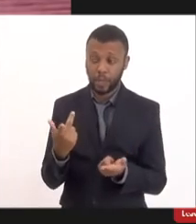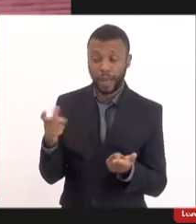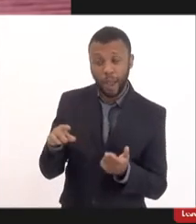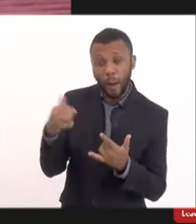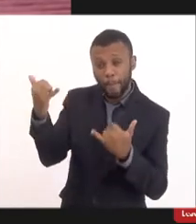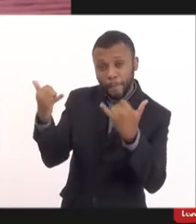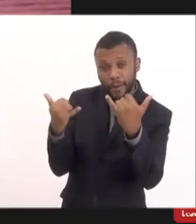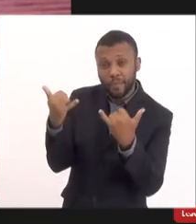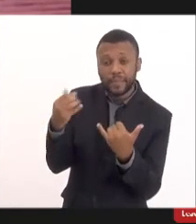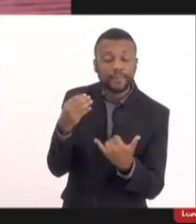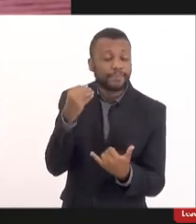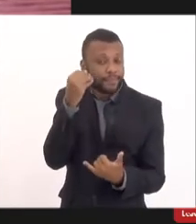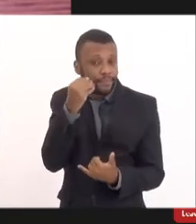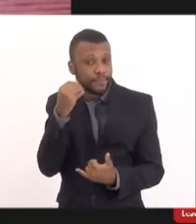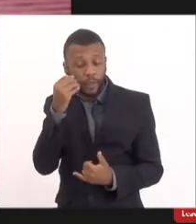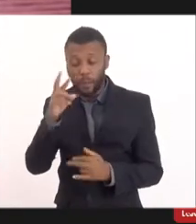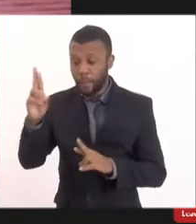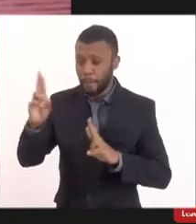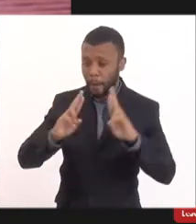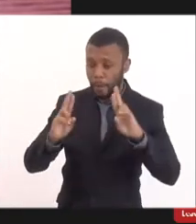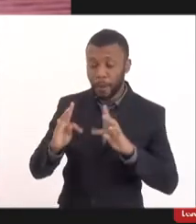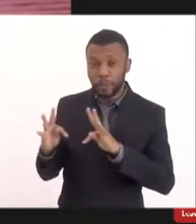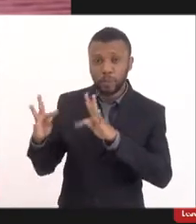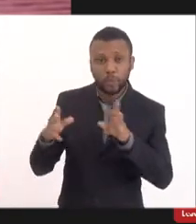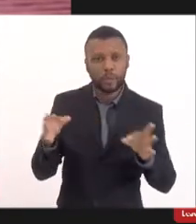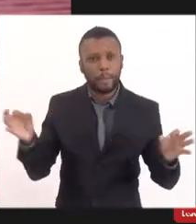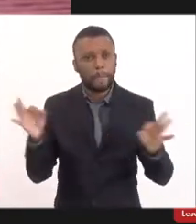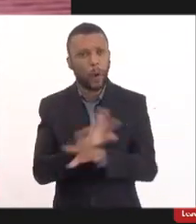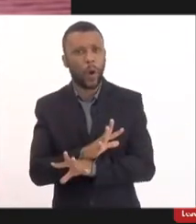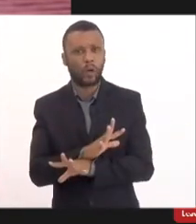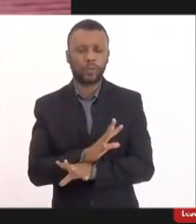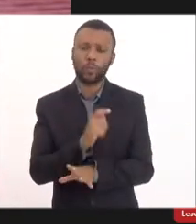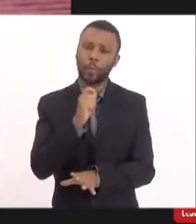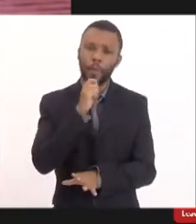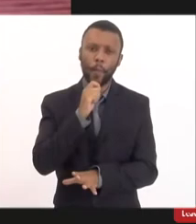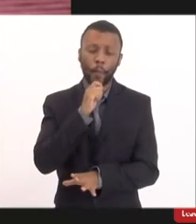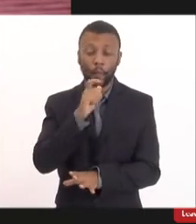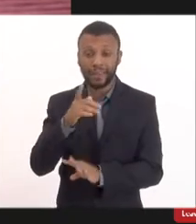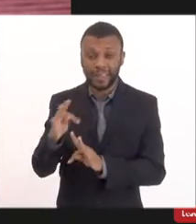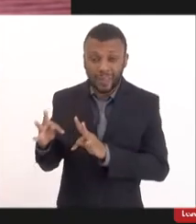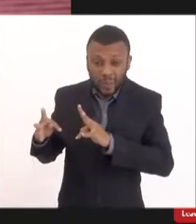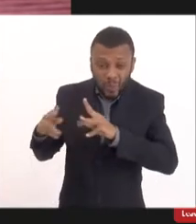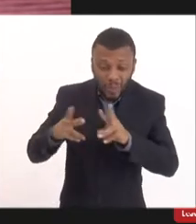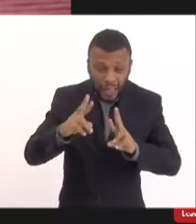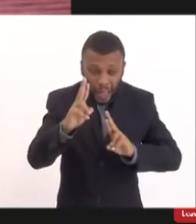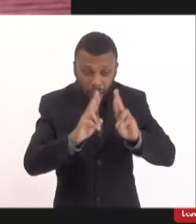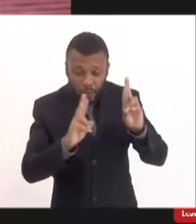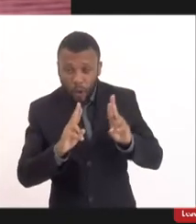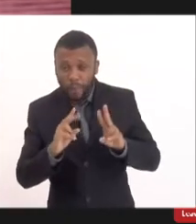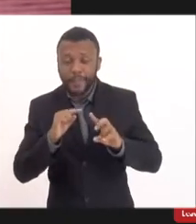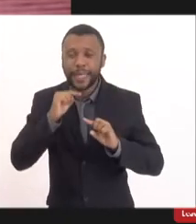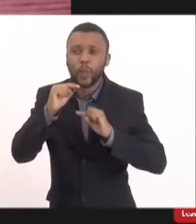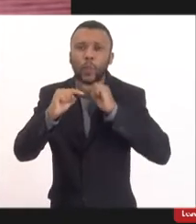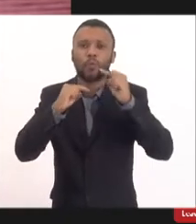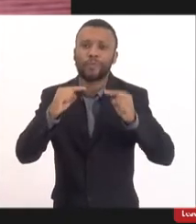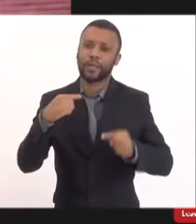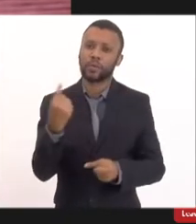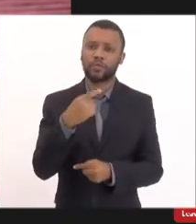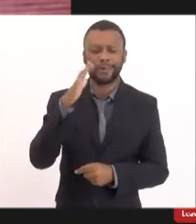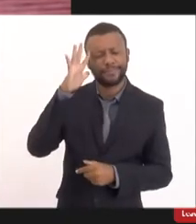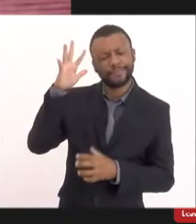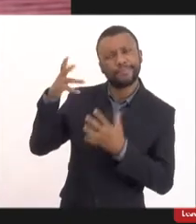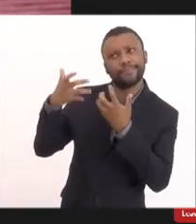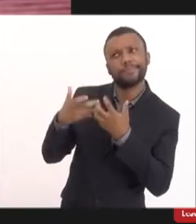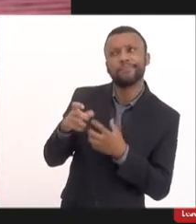a gente não tem todas as respostas que a gente gostaria de fazer a gente não tem todas as respostas para essas perguntas que a gente tem então eu acho que